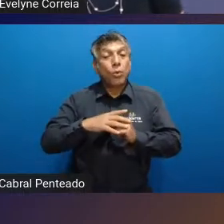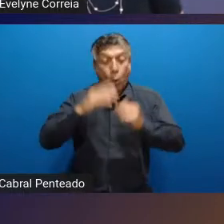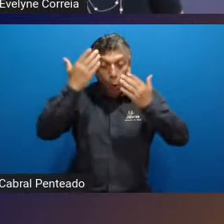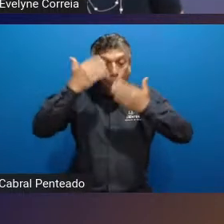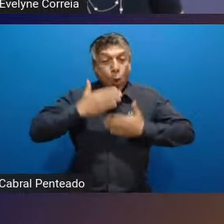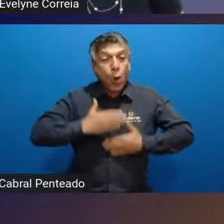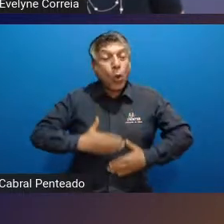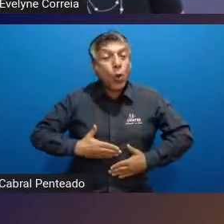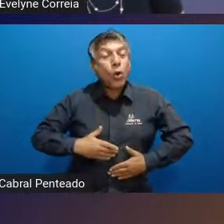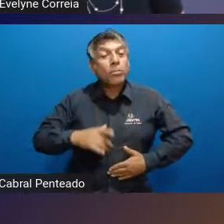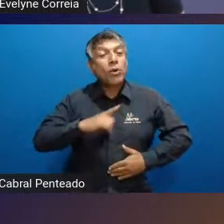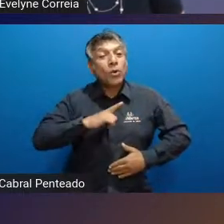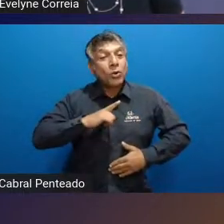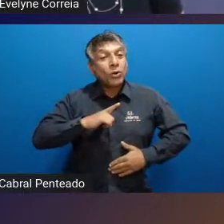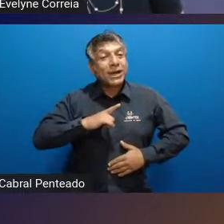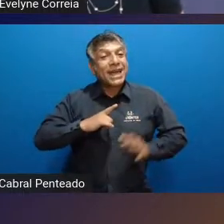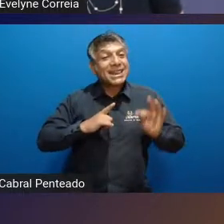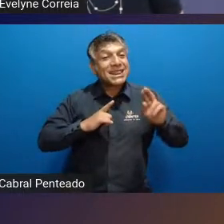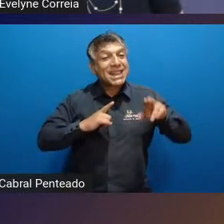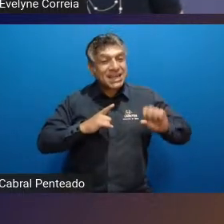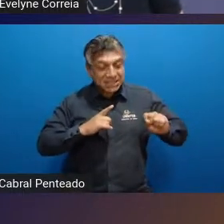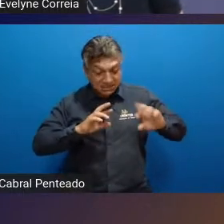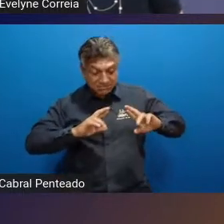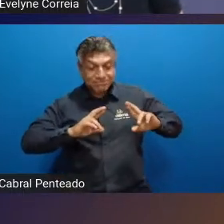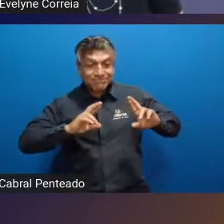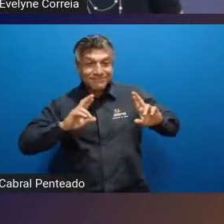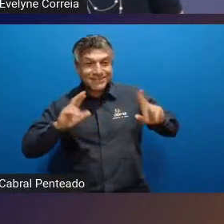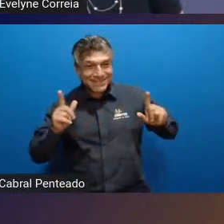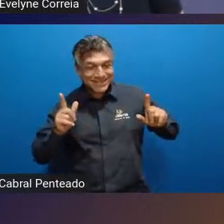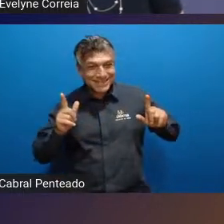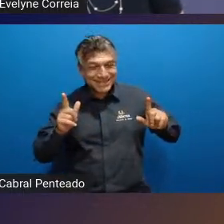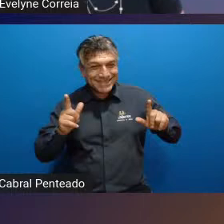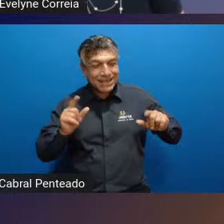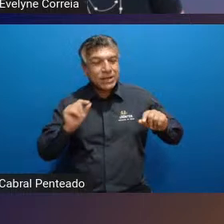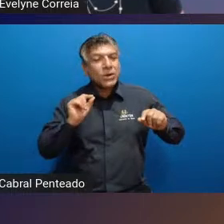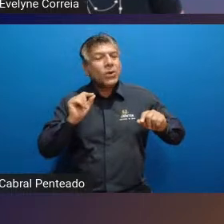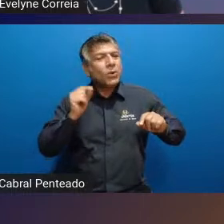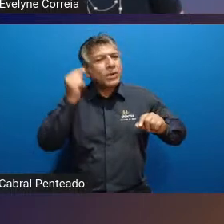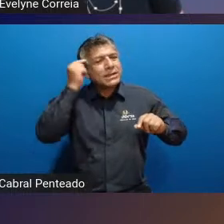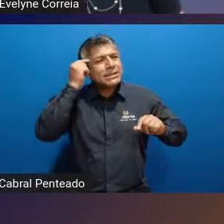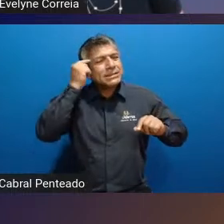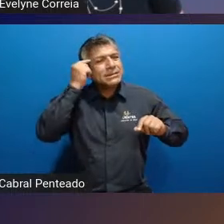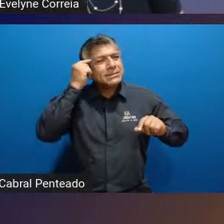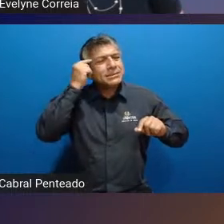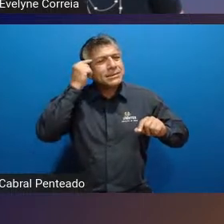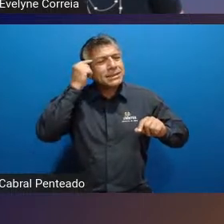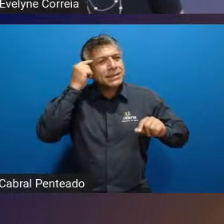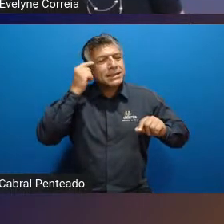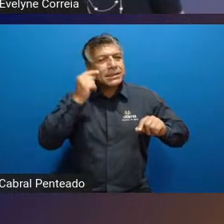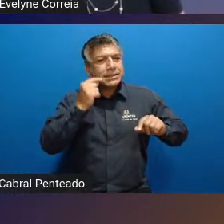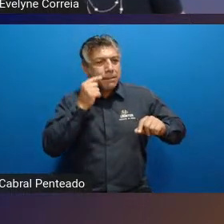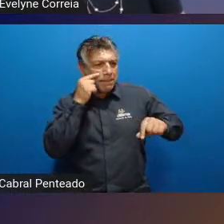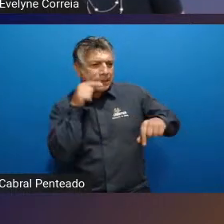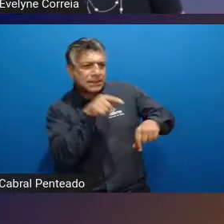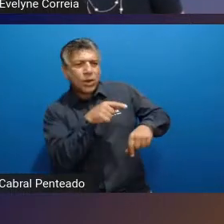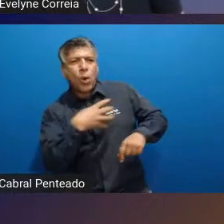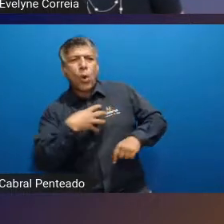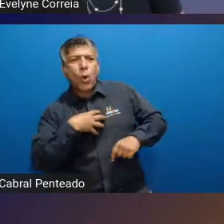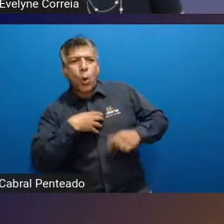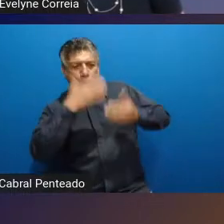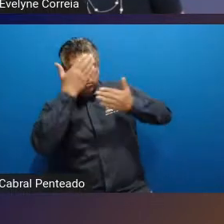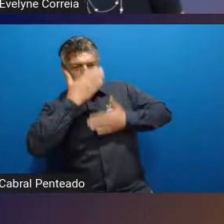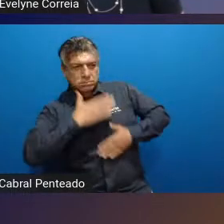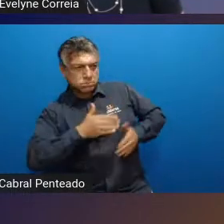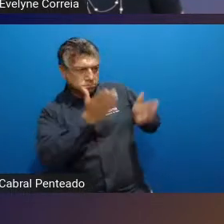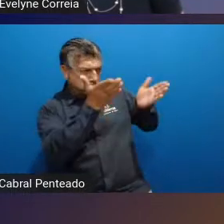a gente tem que pensar nisso também. Então, o que espera do corpo, né, é um